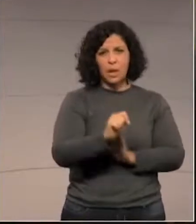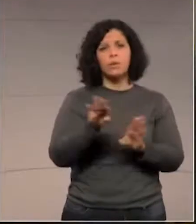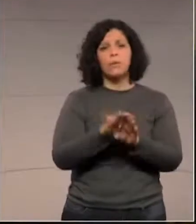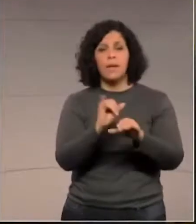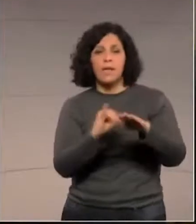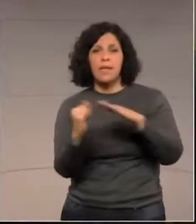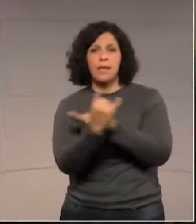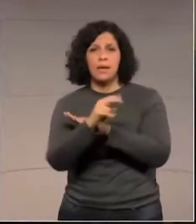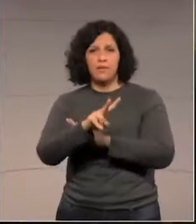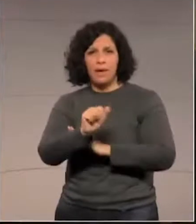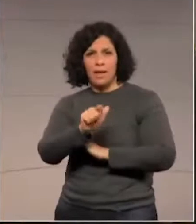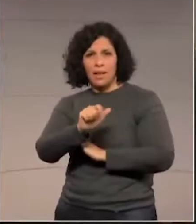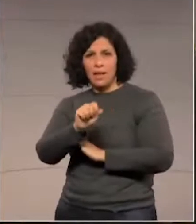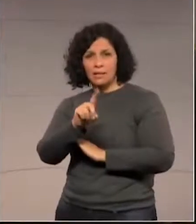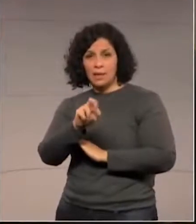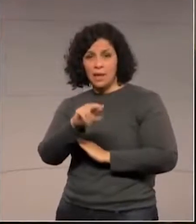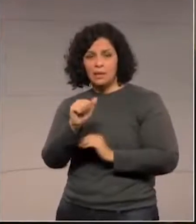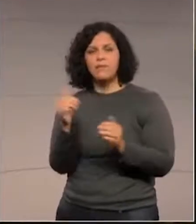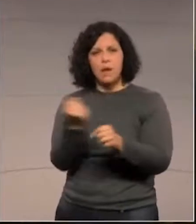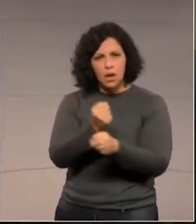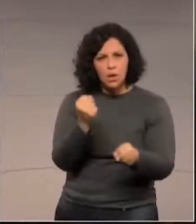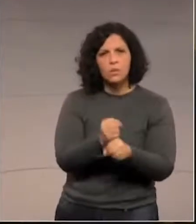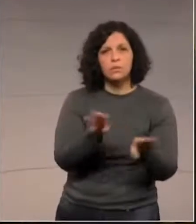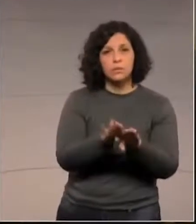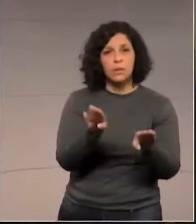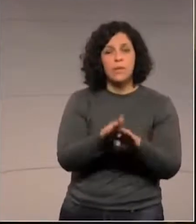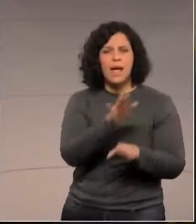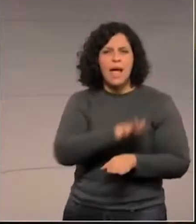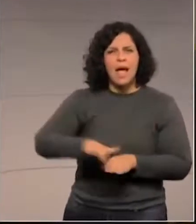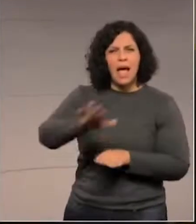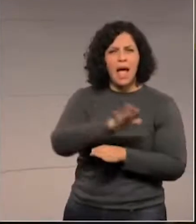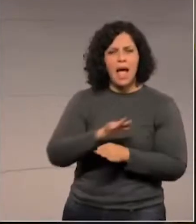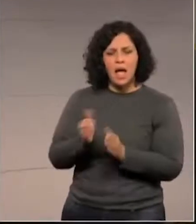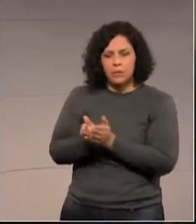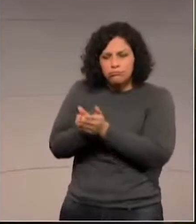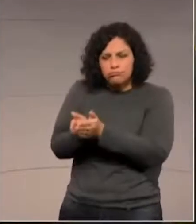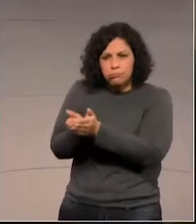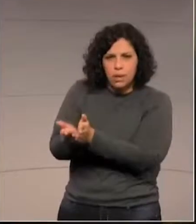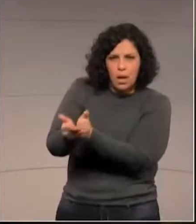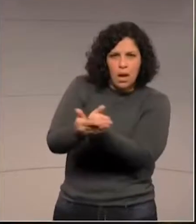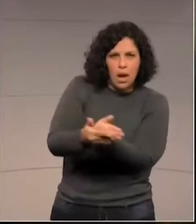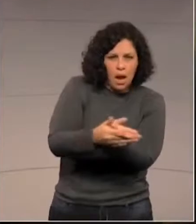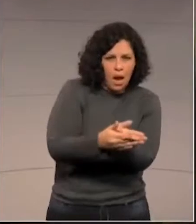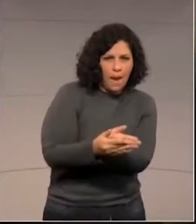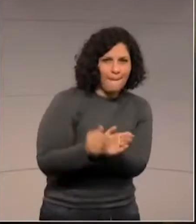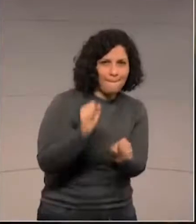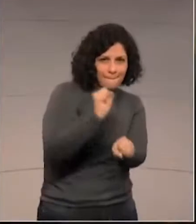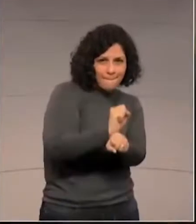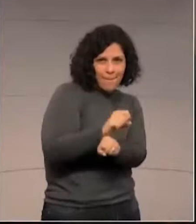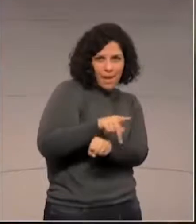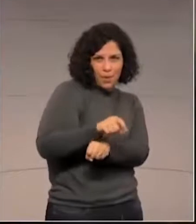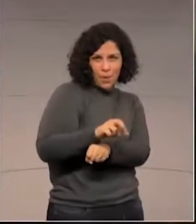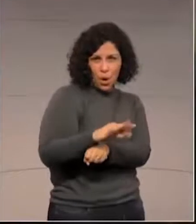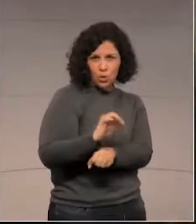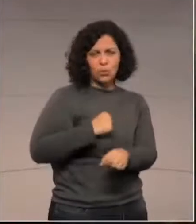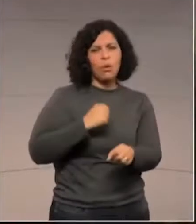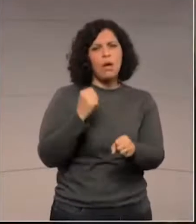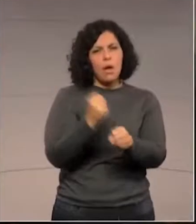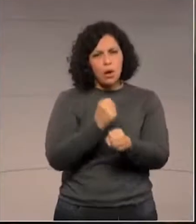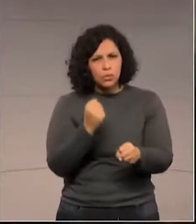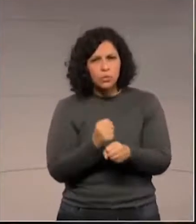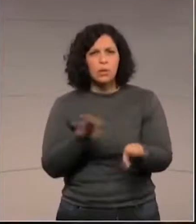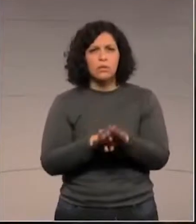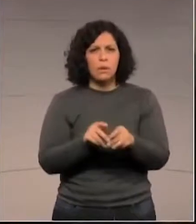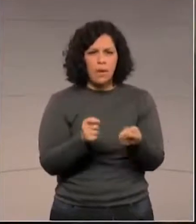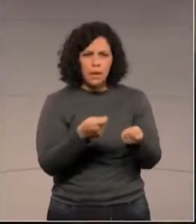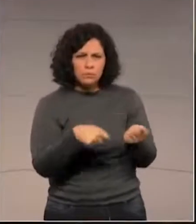Valadares, também estão previstos. O porto fará os projetos e a execução das obras e, depois de concluídos, a gestão e manutenção dos